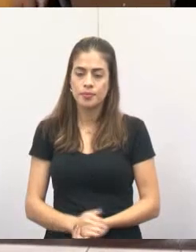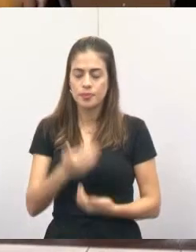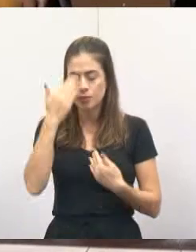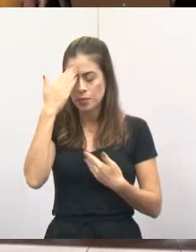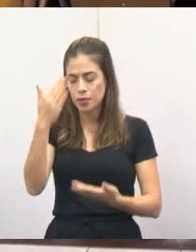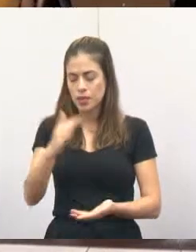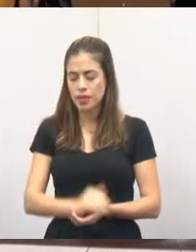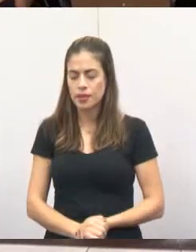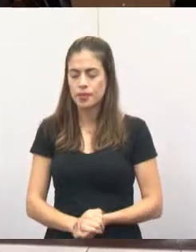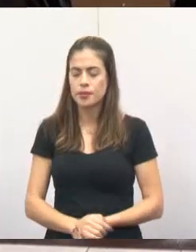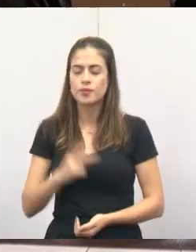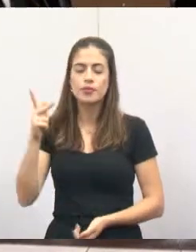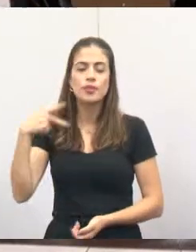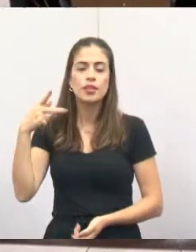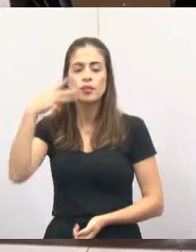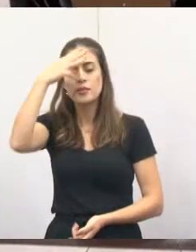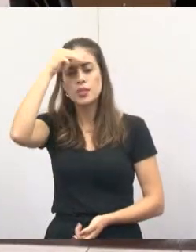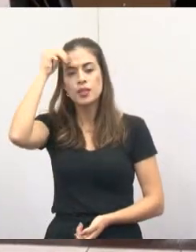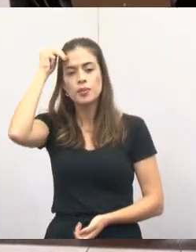Vereadora Maria Amélia.